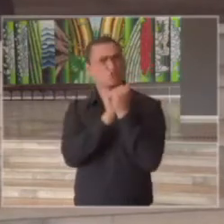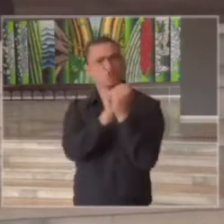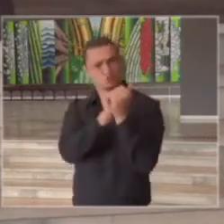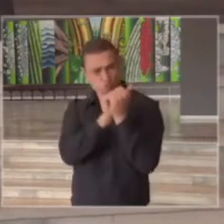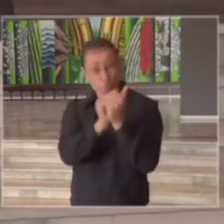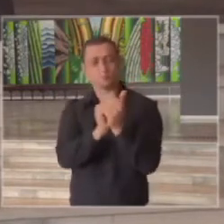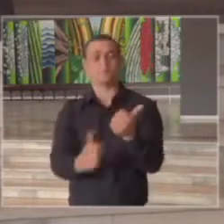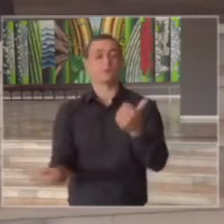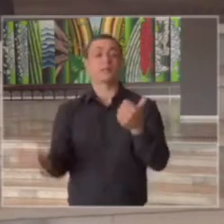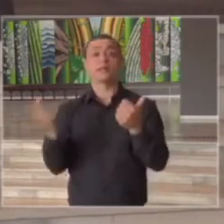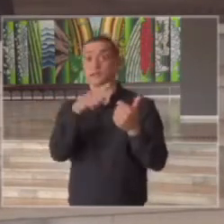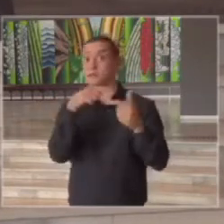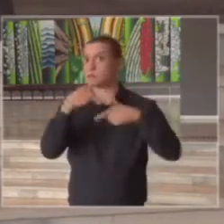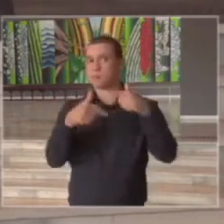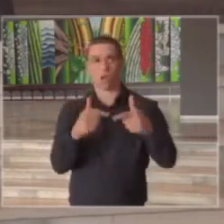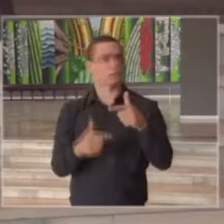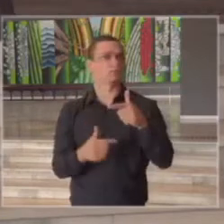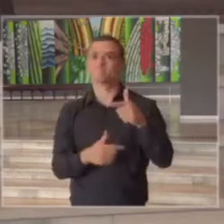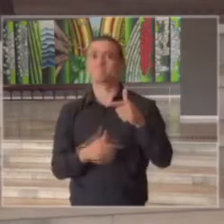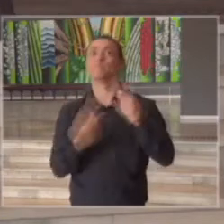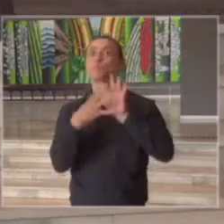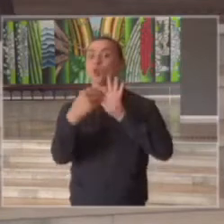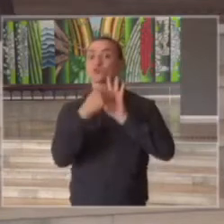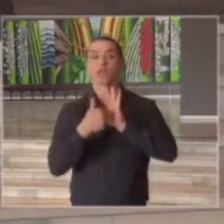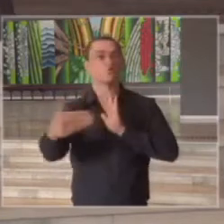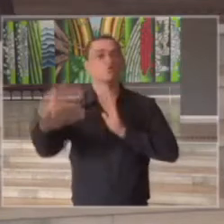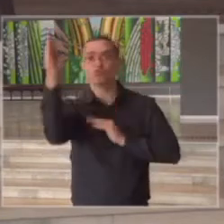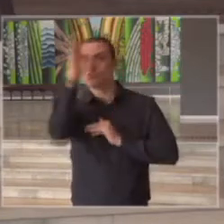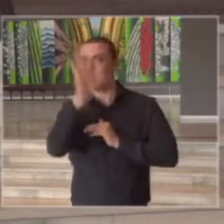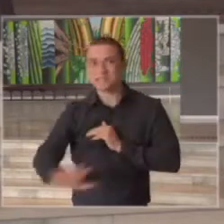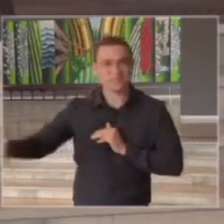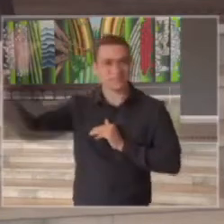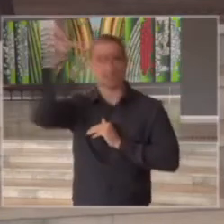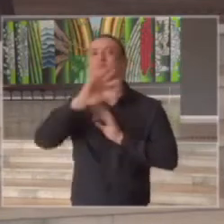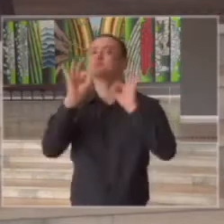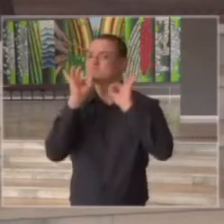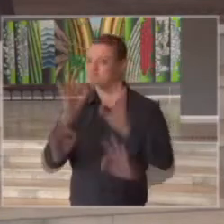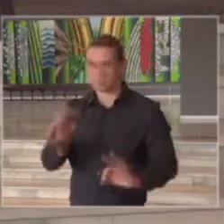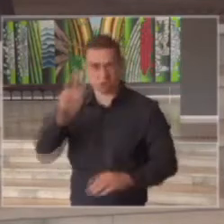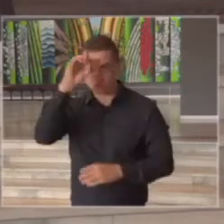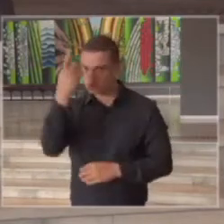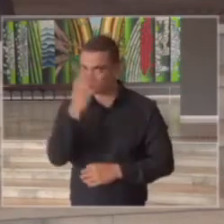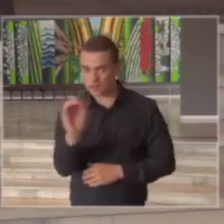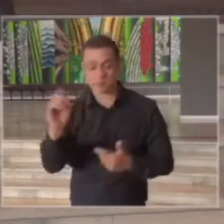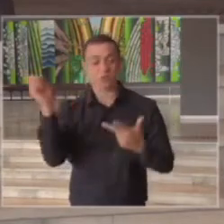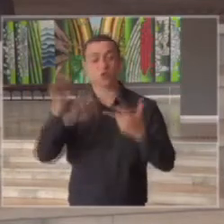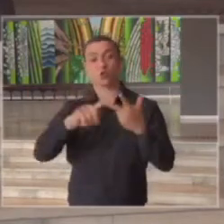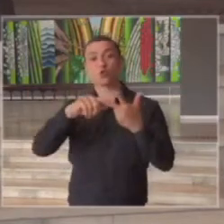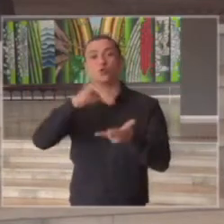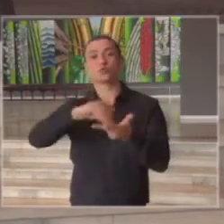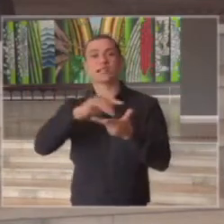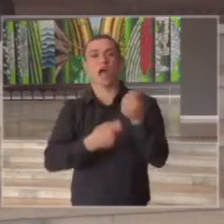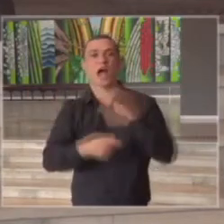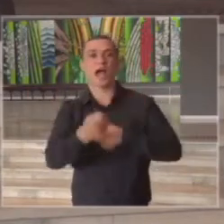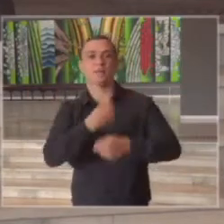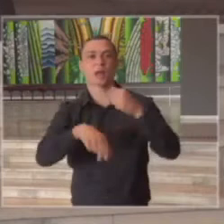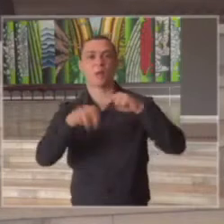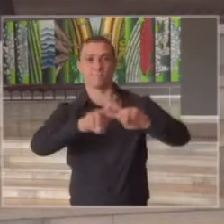fazendo um trabalho que vai ser modelo por Brasil não tenho dúvida disso o secretário da administração